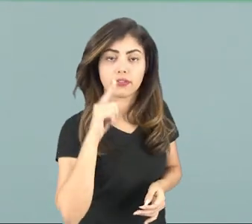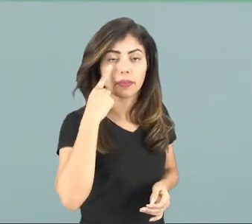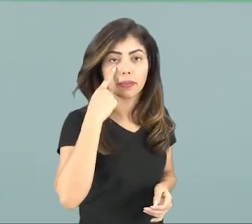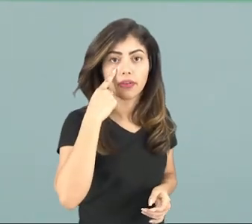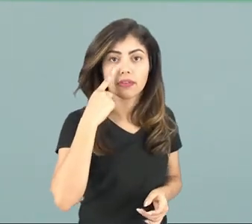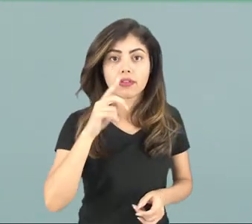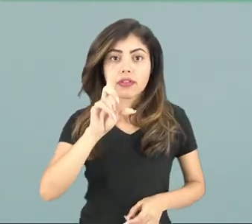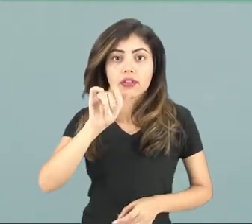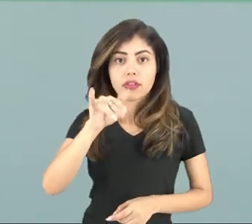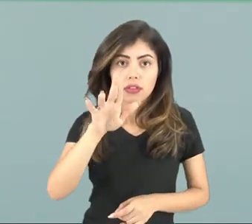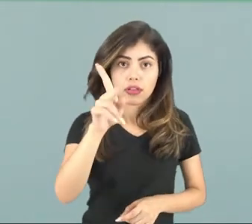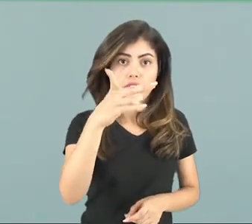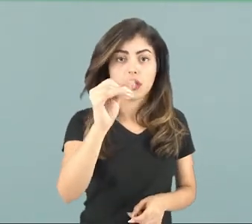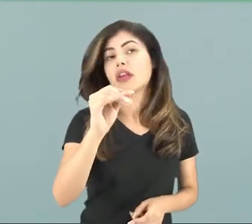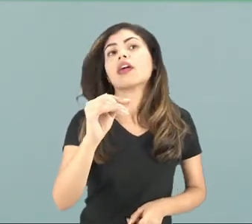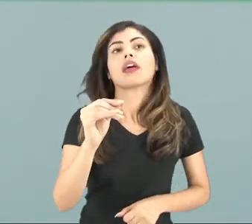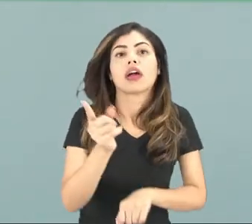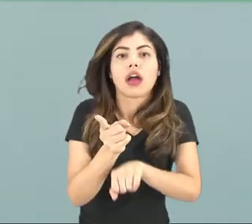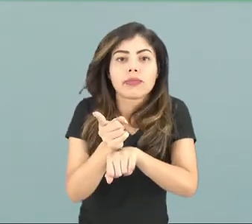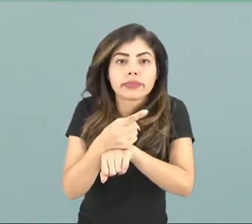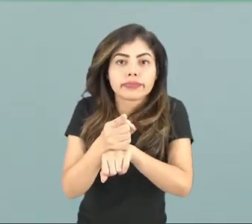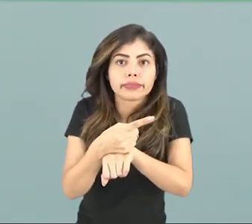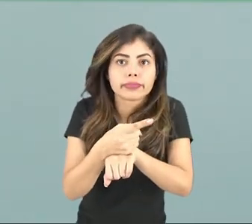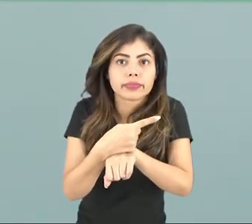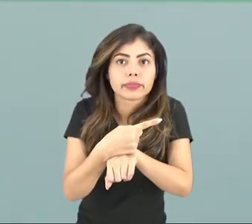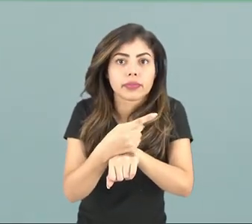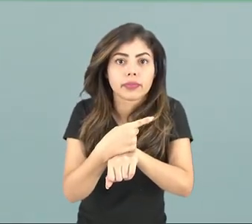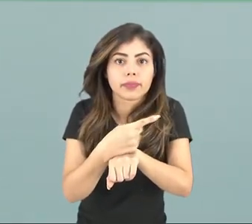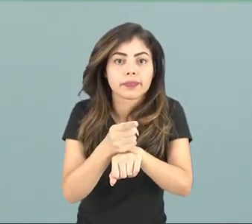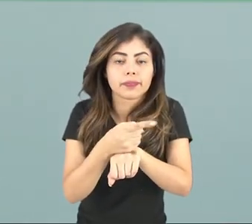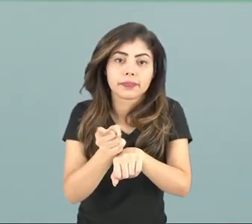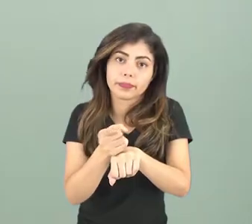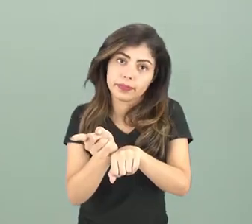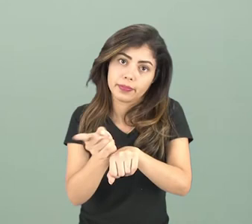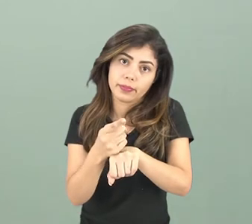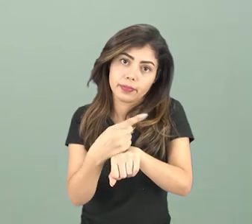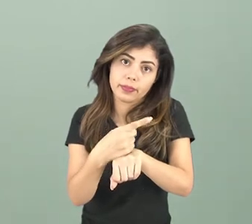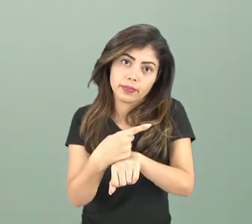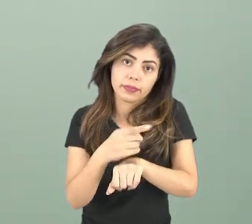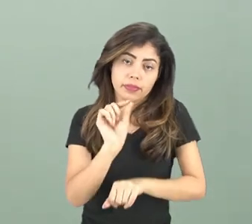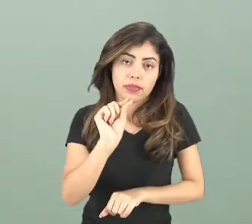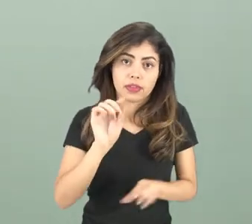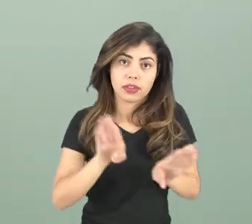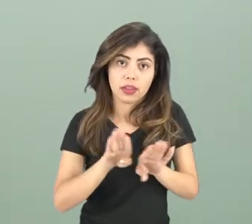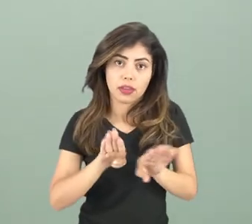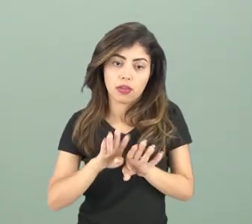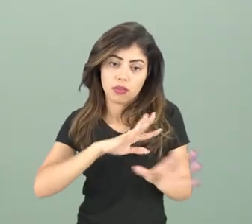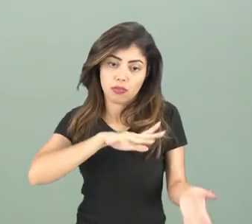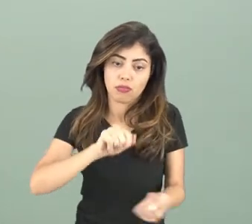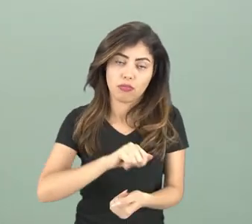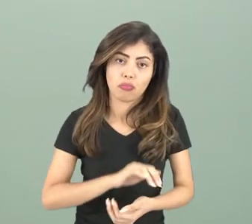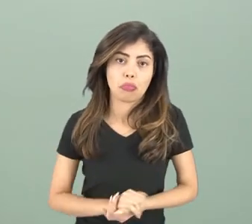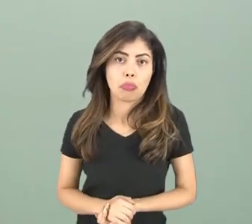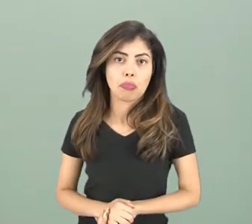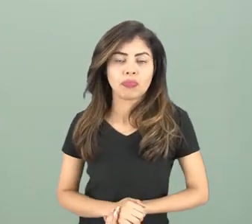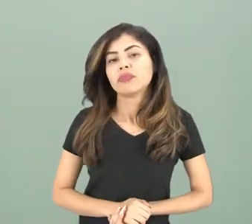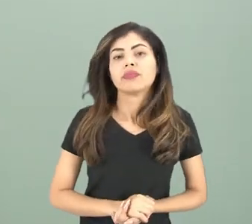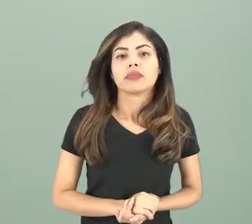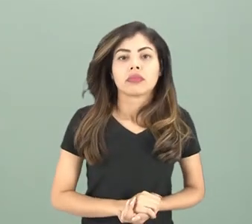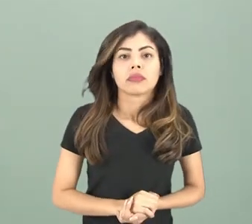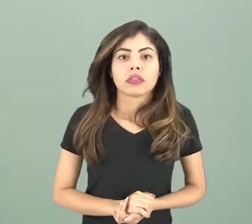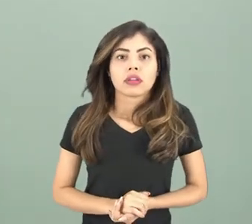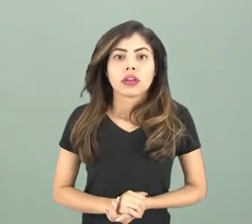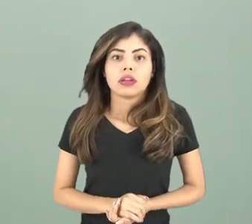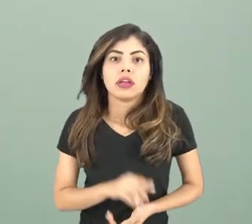estar alinhando, por exemplo, a agulha de uma bússola com esse magnetismo natural da terra. E esse magnetismo